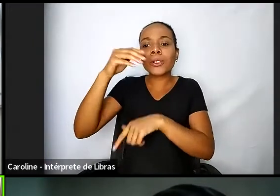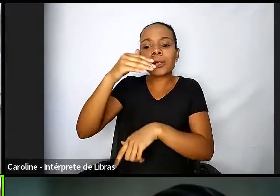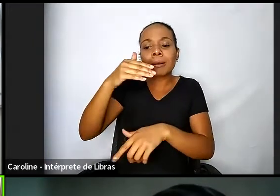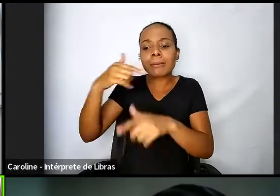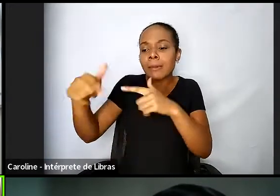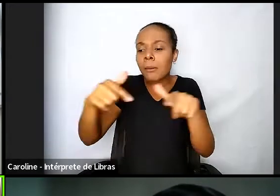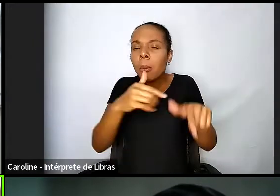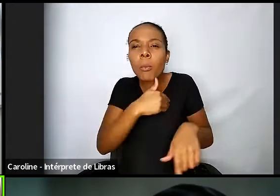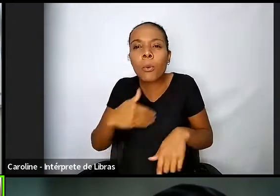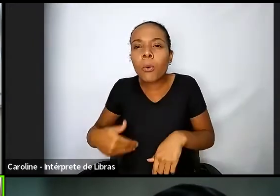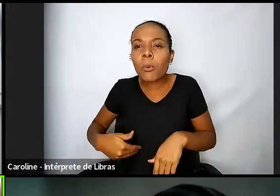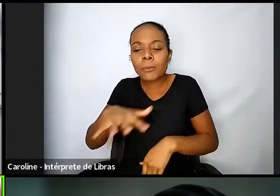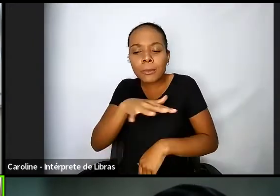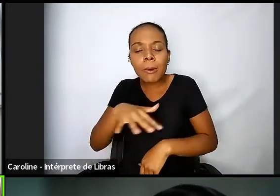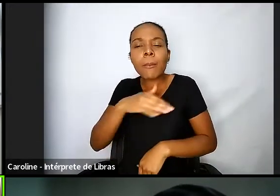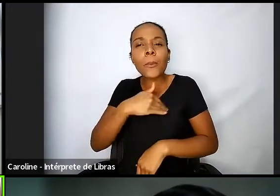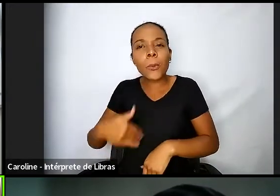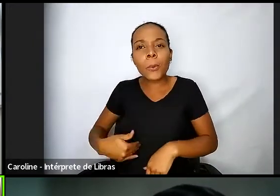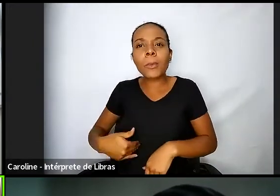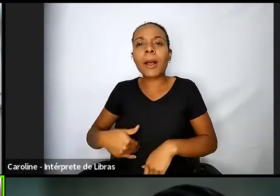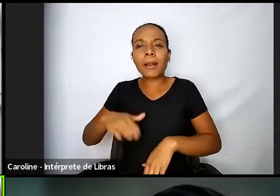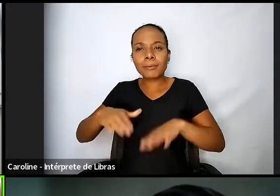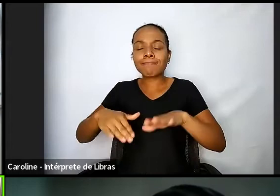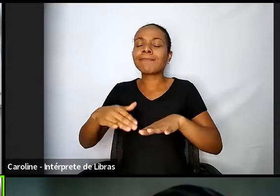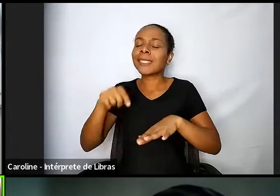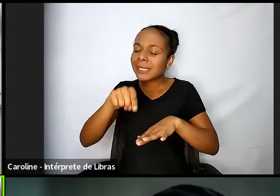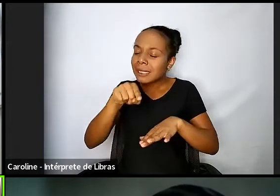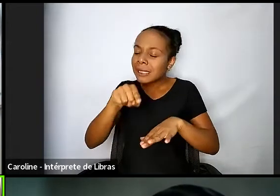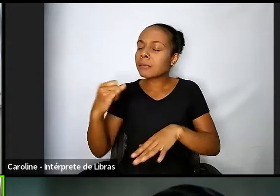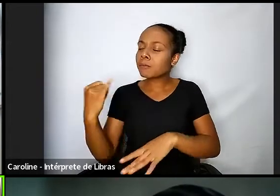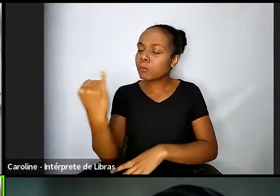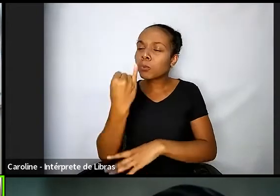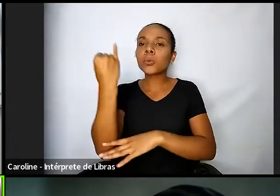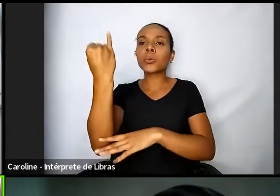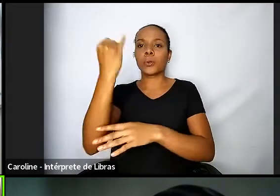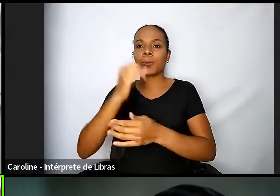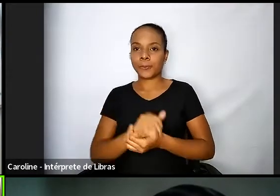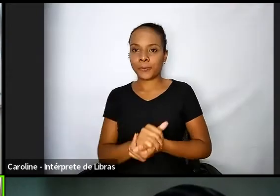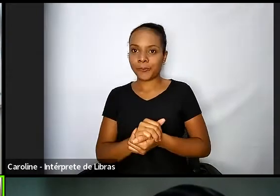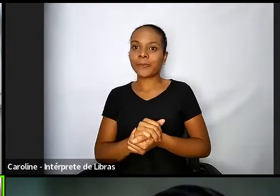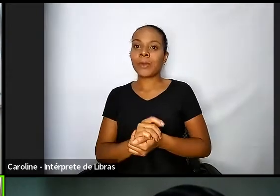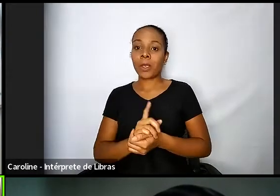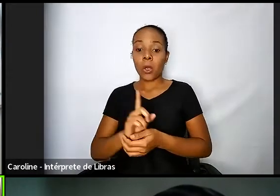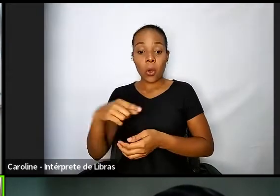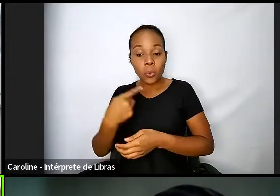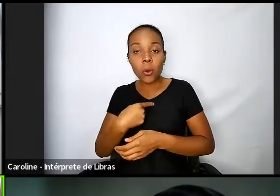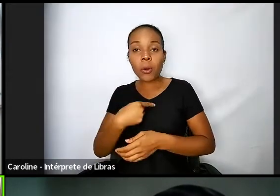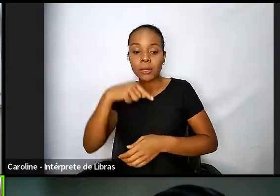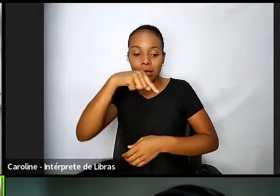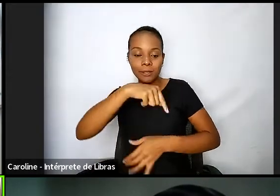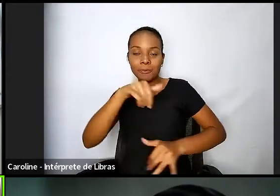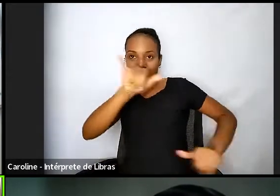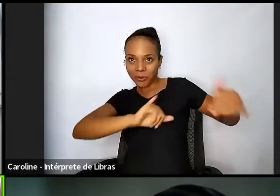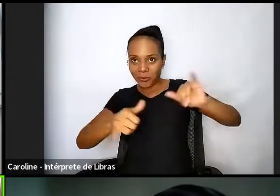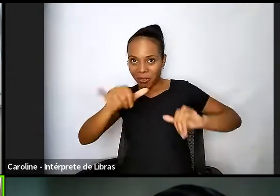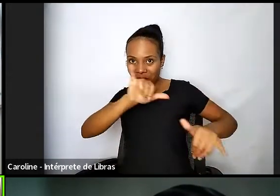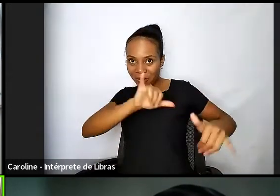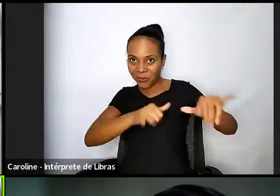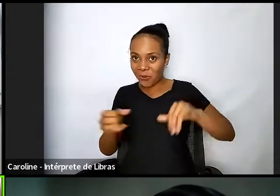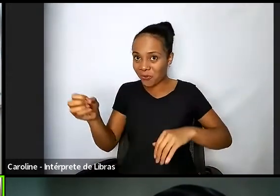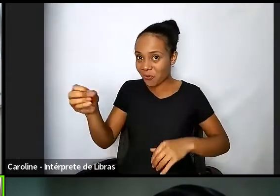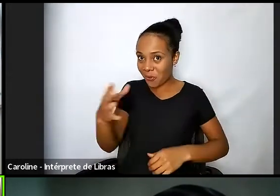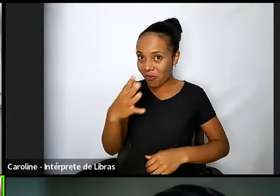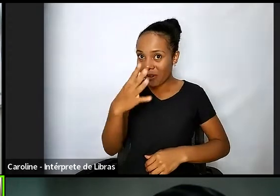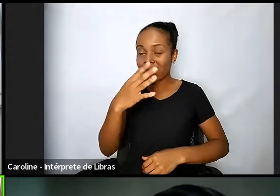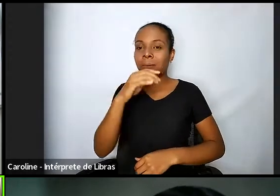esses espaços que hoje são os laboratórios de inovação nós criamos aqui na época Paulo Cesar Neves